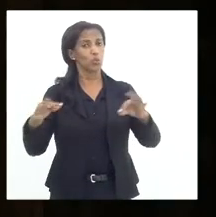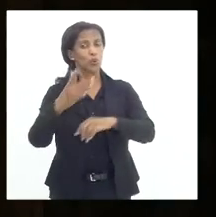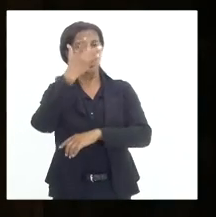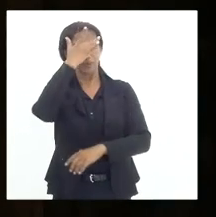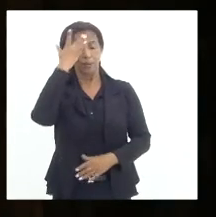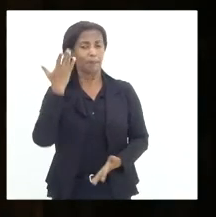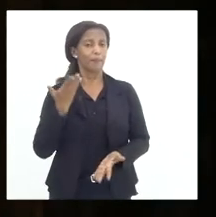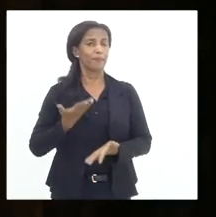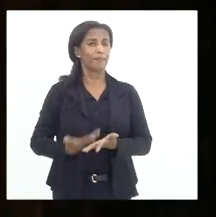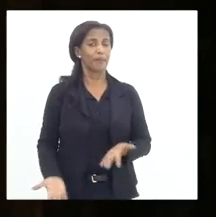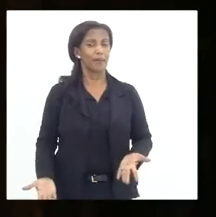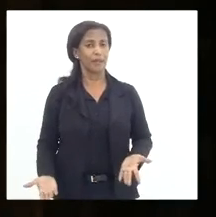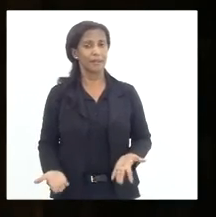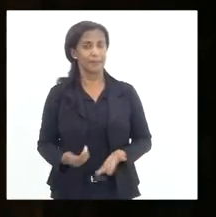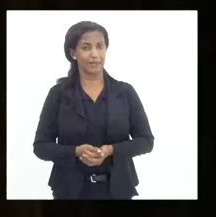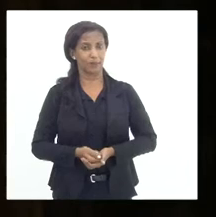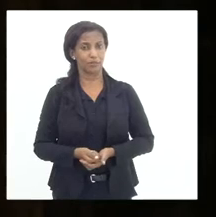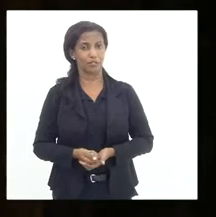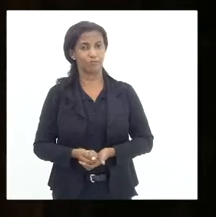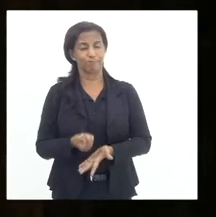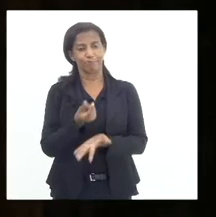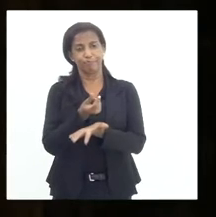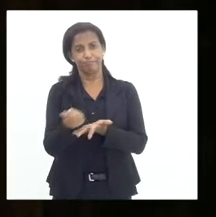perdendo receita.